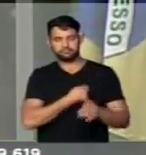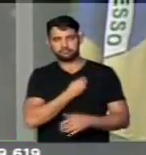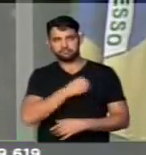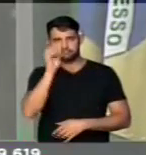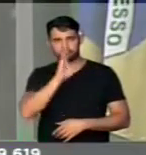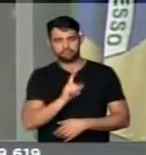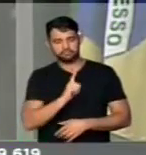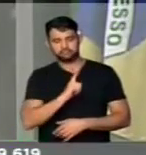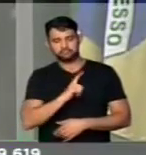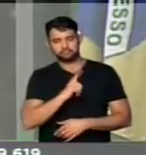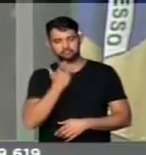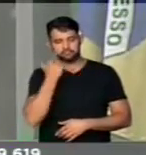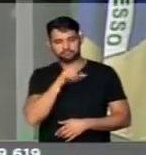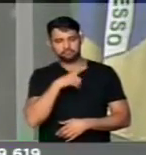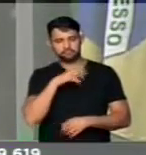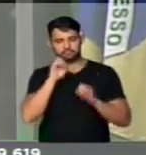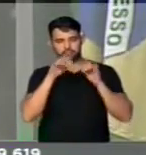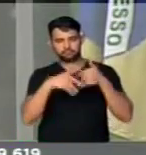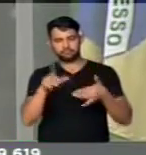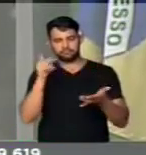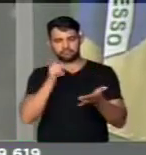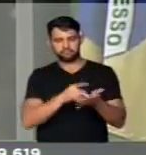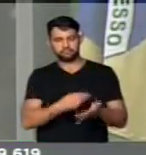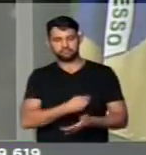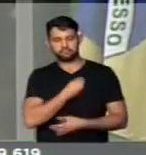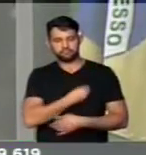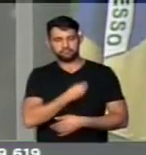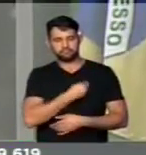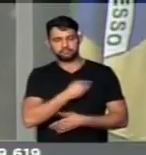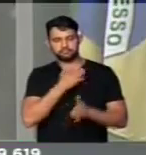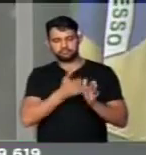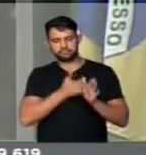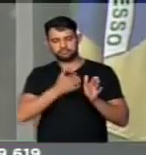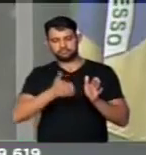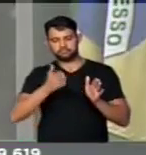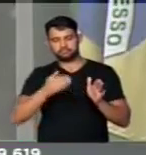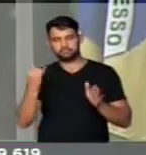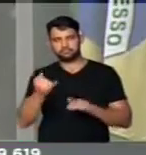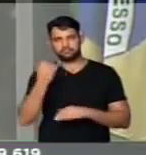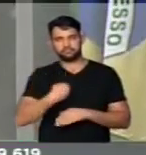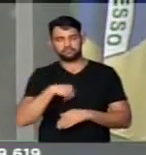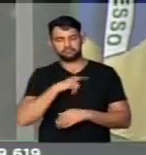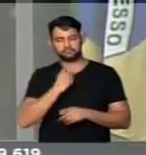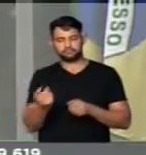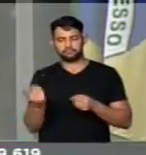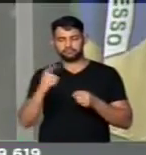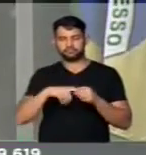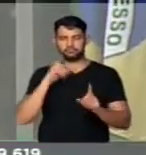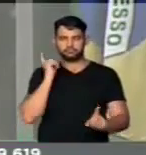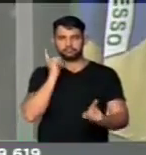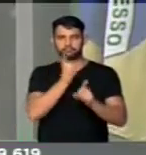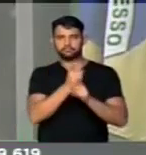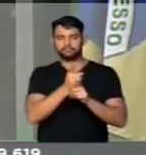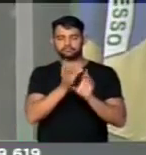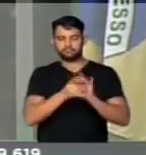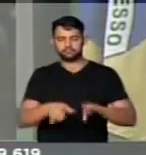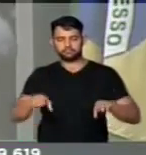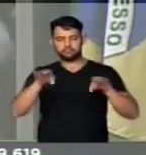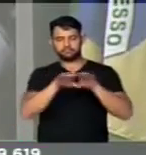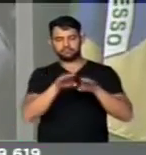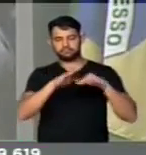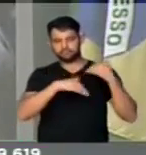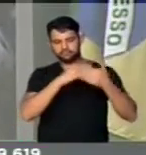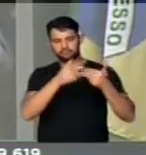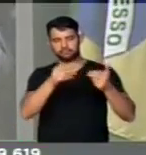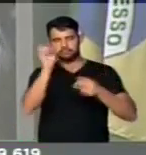Brasil tem que concluir, sim, as etapas fundamentais para se reencontrar com a democracia e com